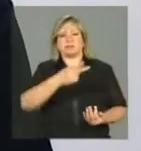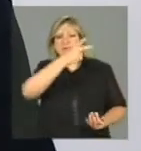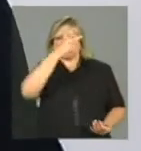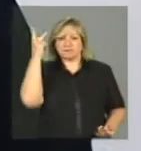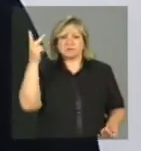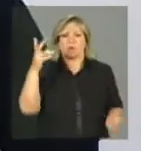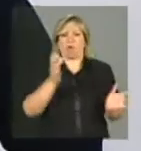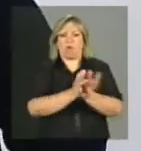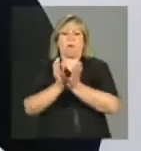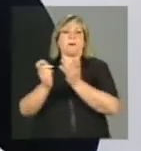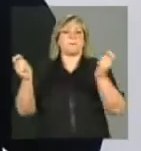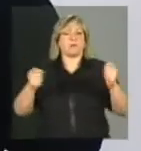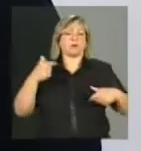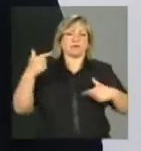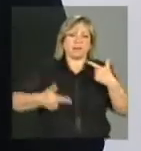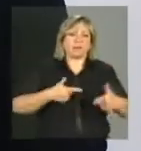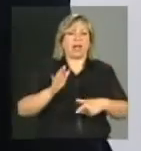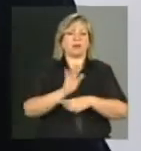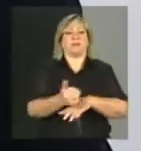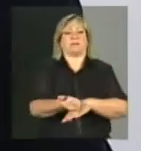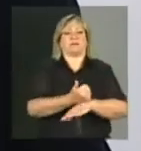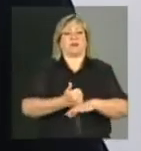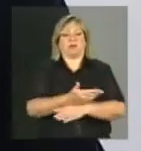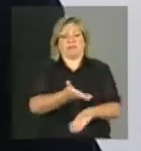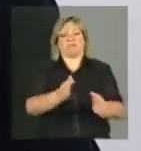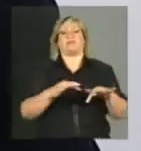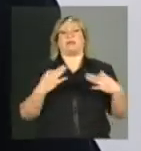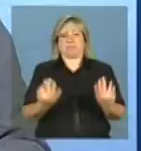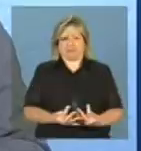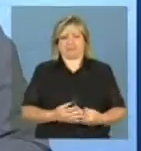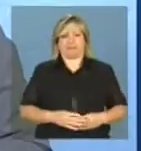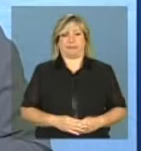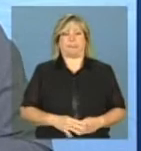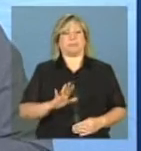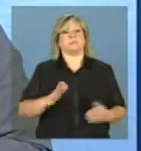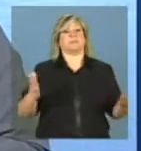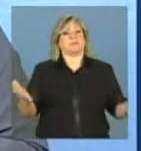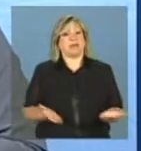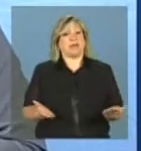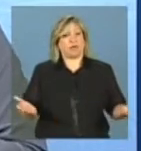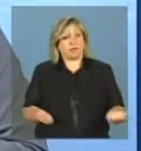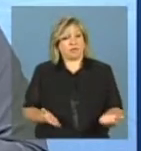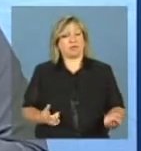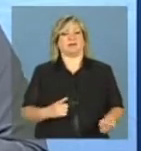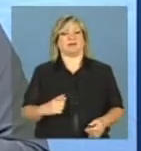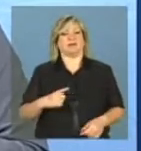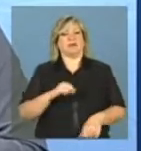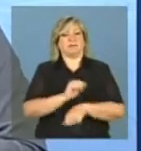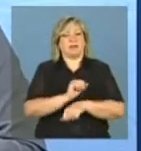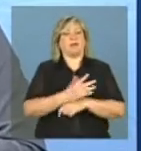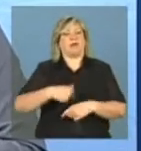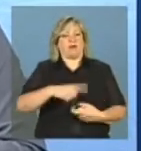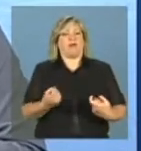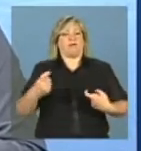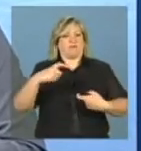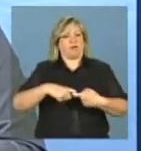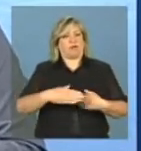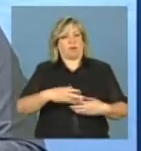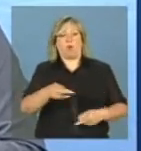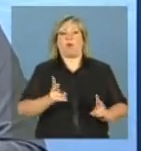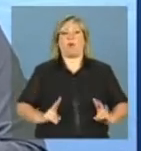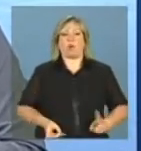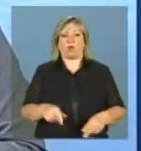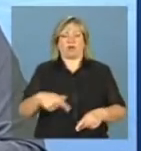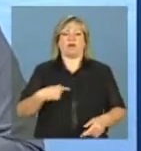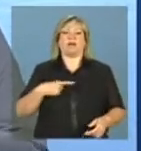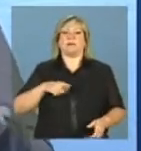município, possam atuar e melhorar a situação dessa família. Bom, a gente vai agora a um breve intervalo, mas a gente volta já já, continuando